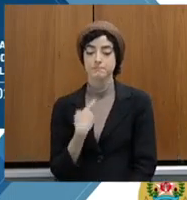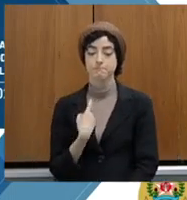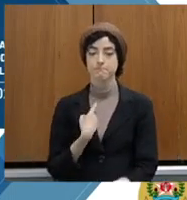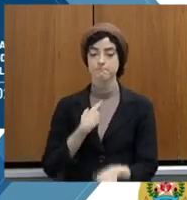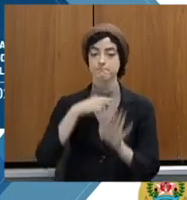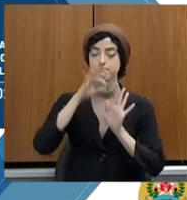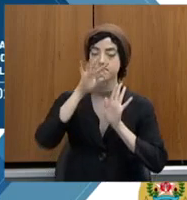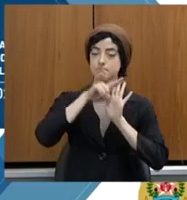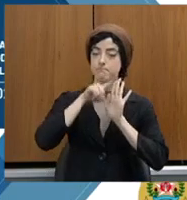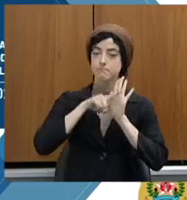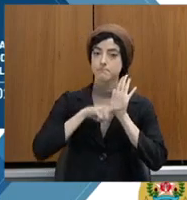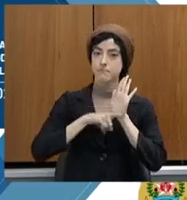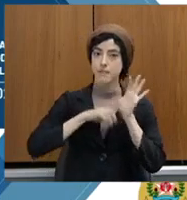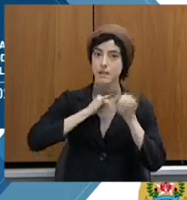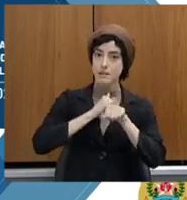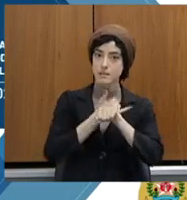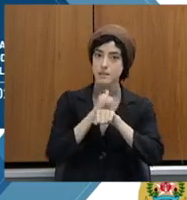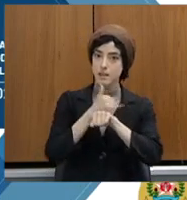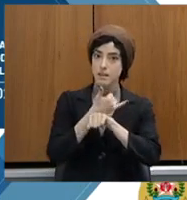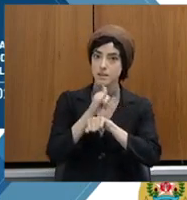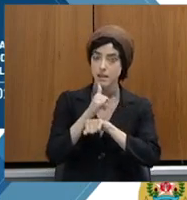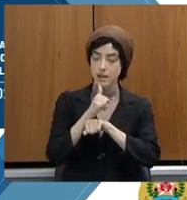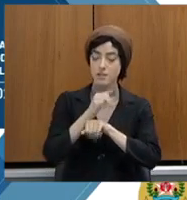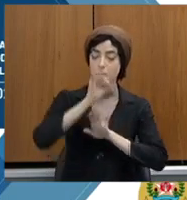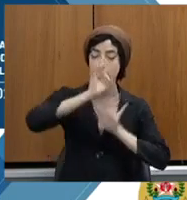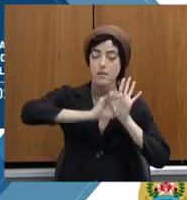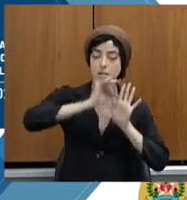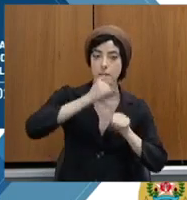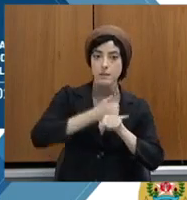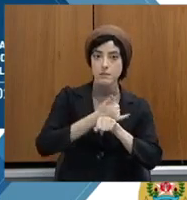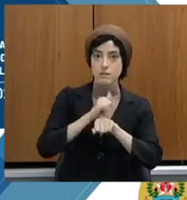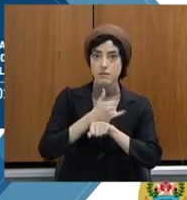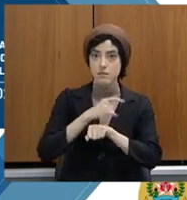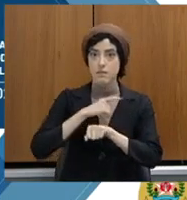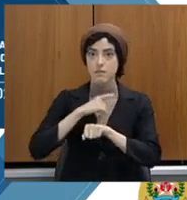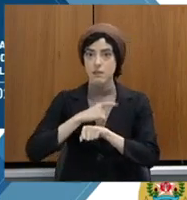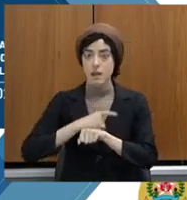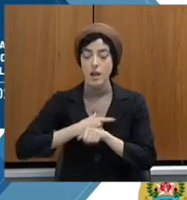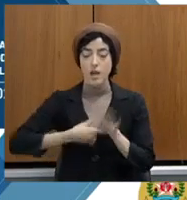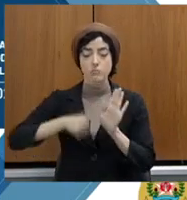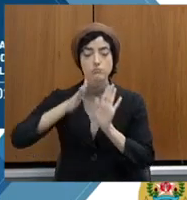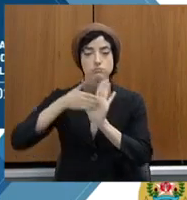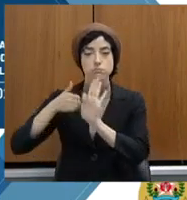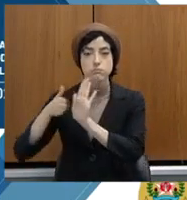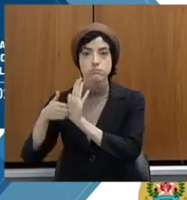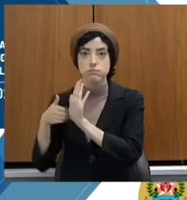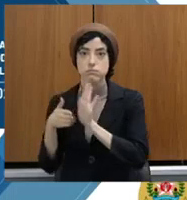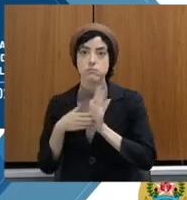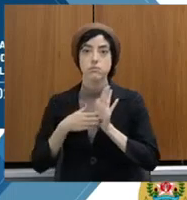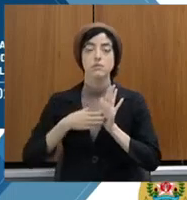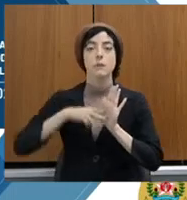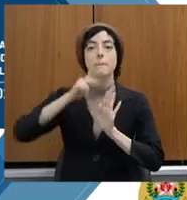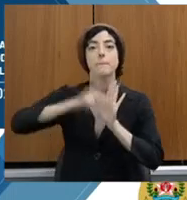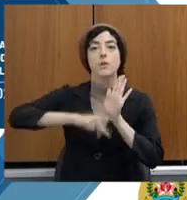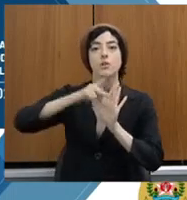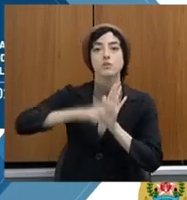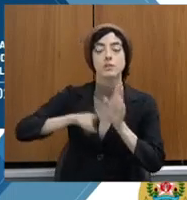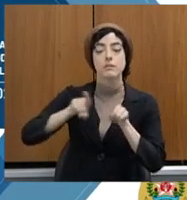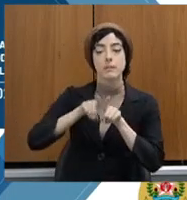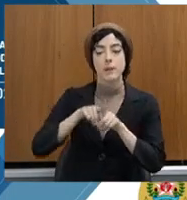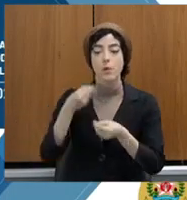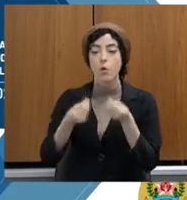modernização, fizemos um planejamento estratégico, um portfólio de projetos, buscamos captar recursos, desenvolvemos projetos